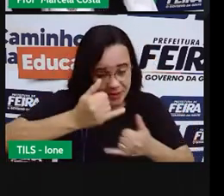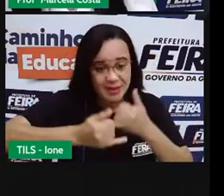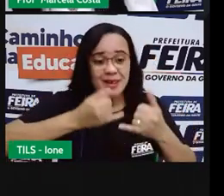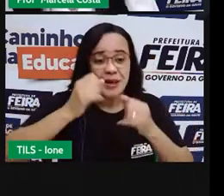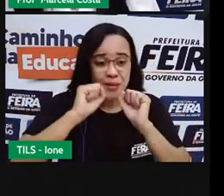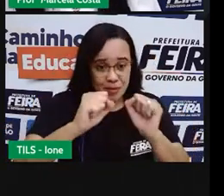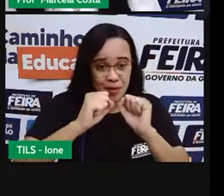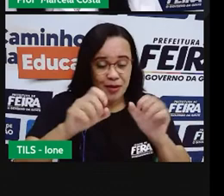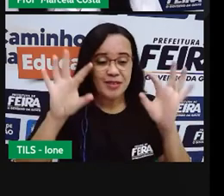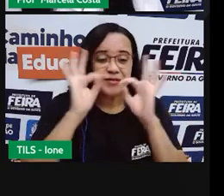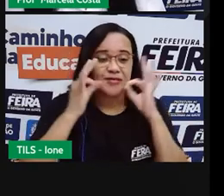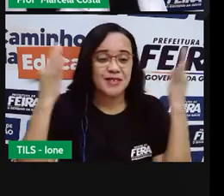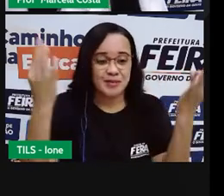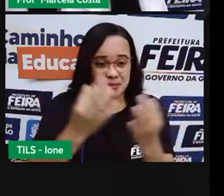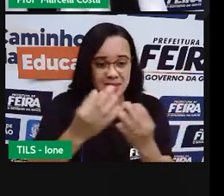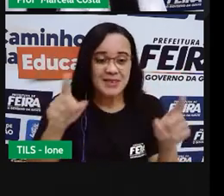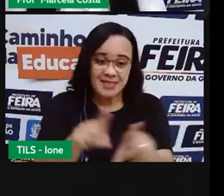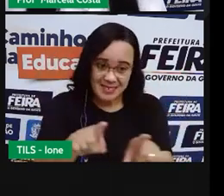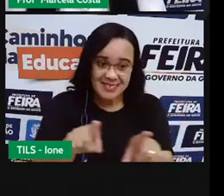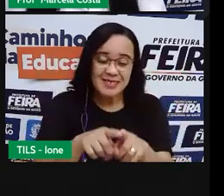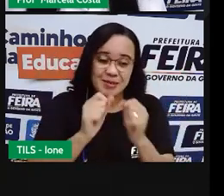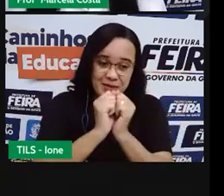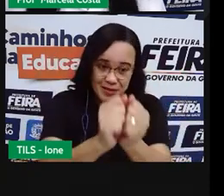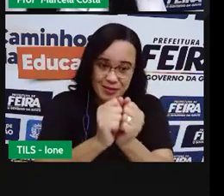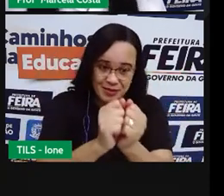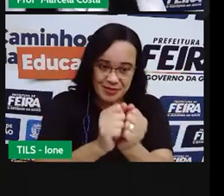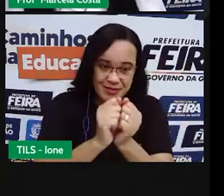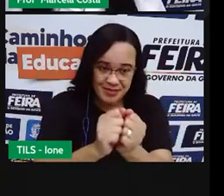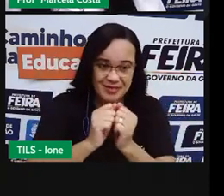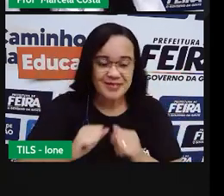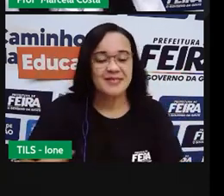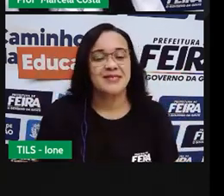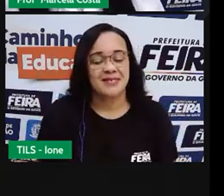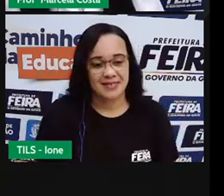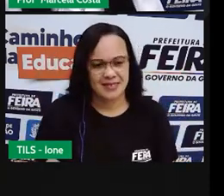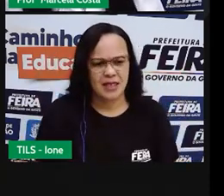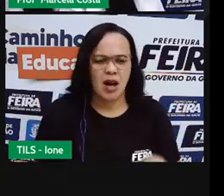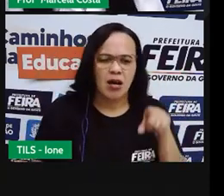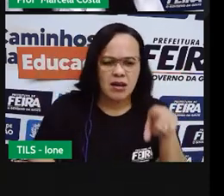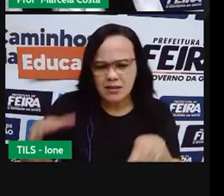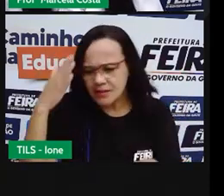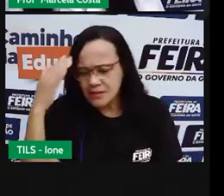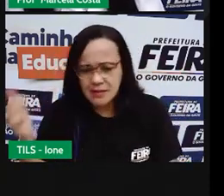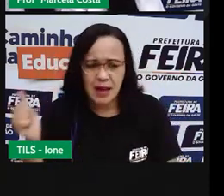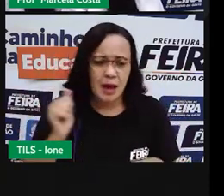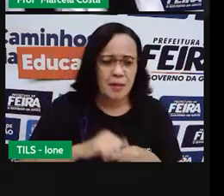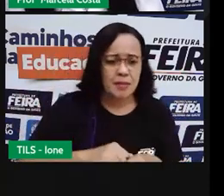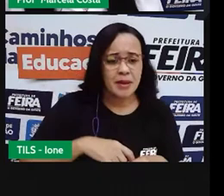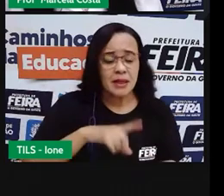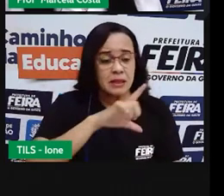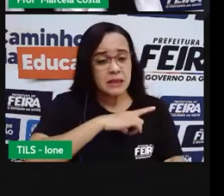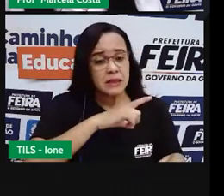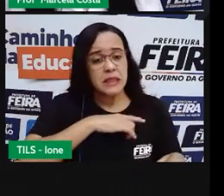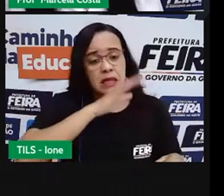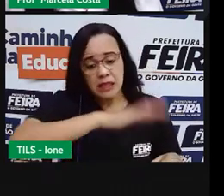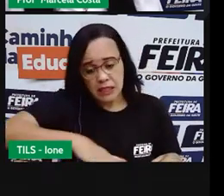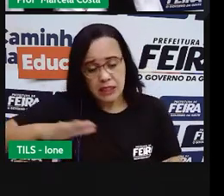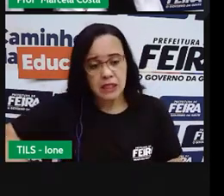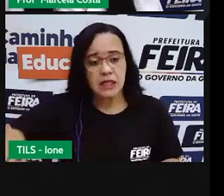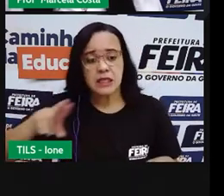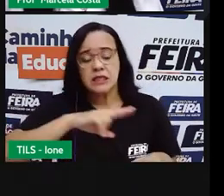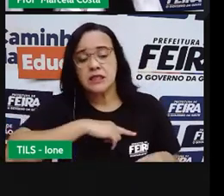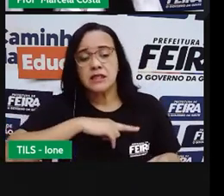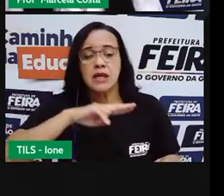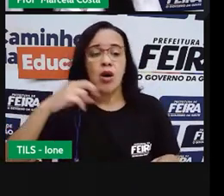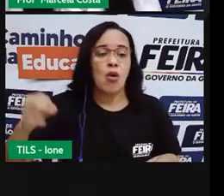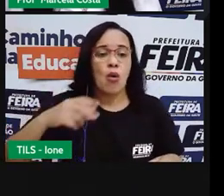familiares Vocês sabiam Que tem crianças Tem pessoas Que não enxergam São as